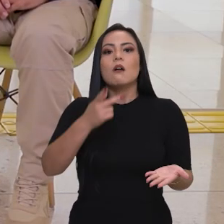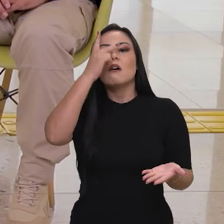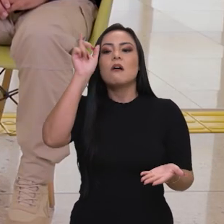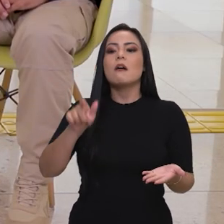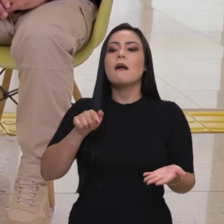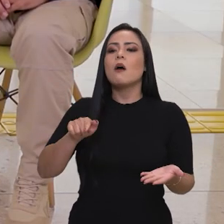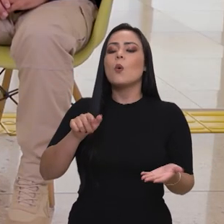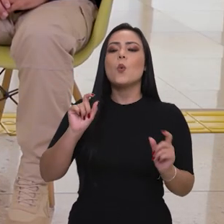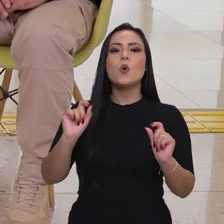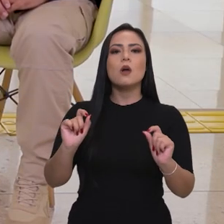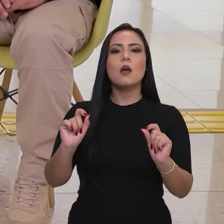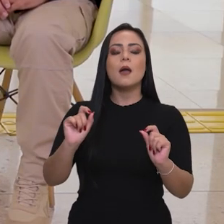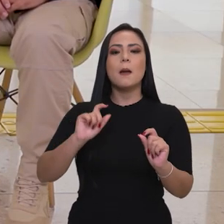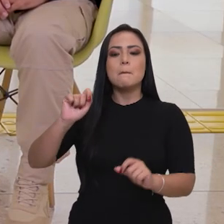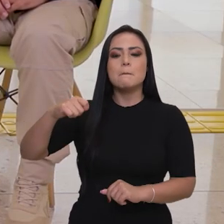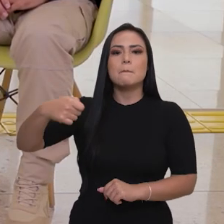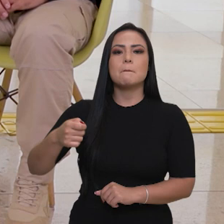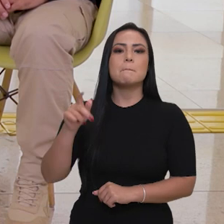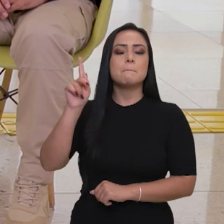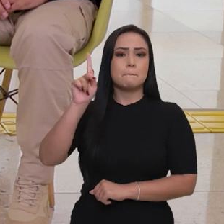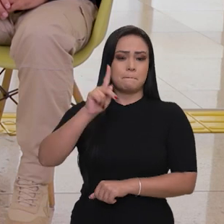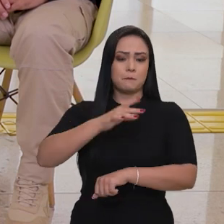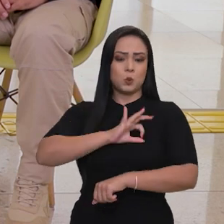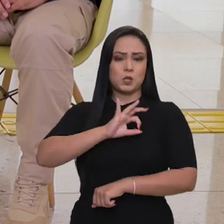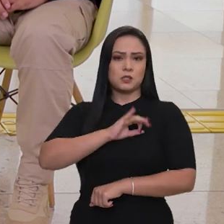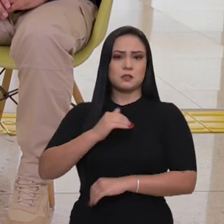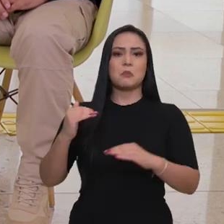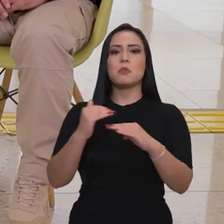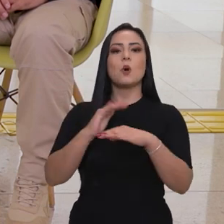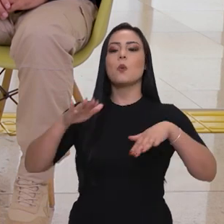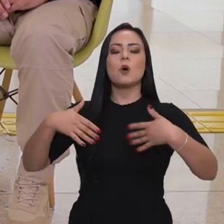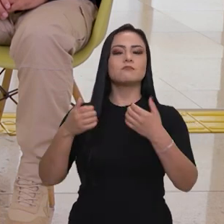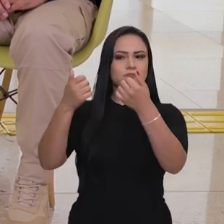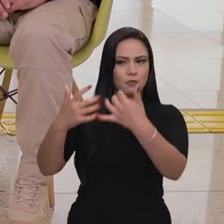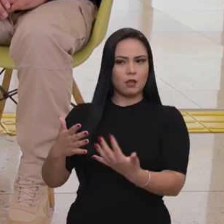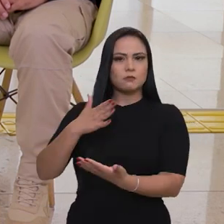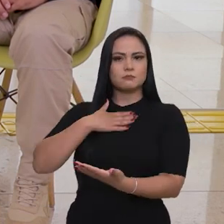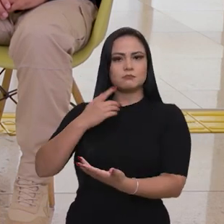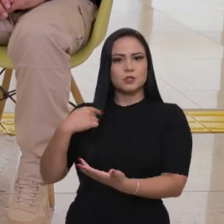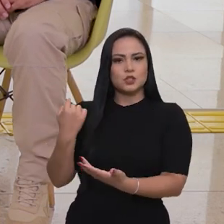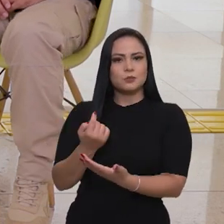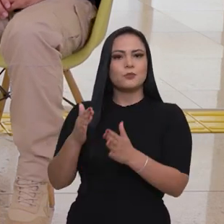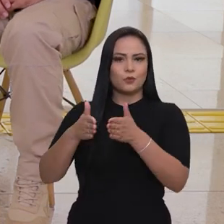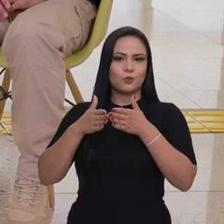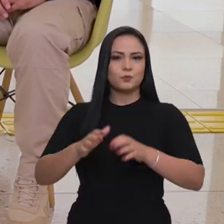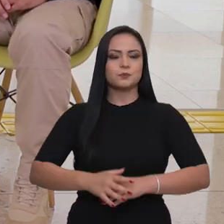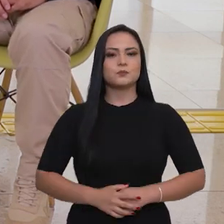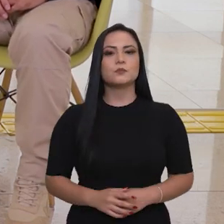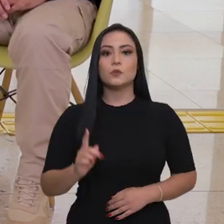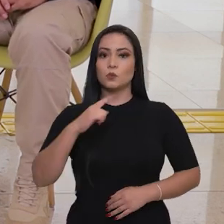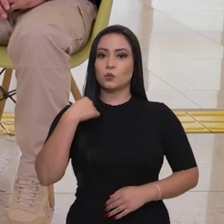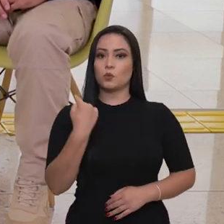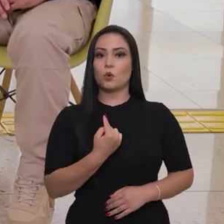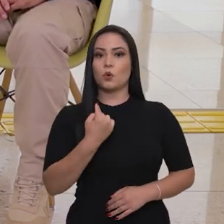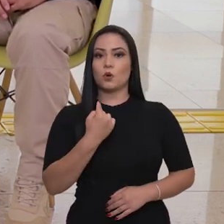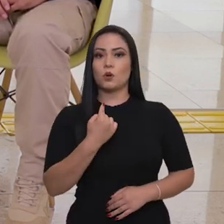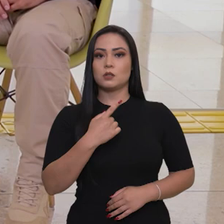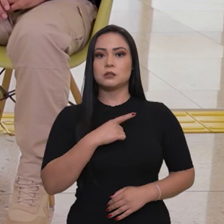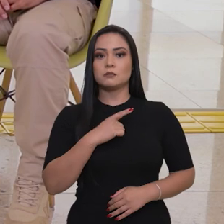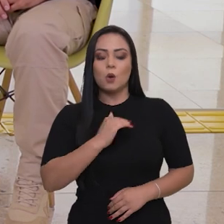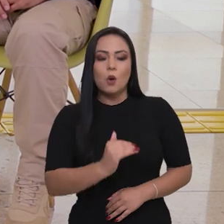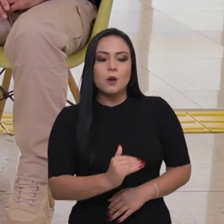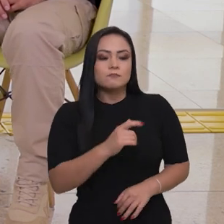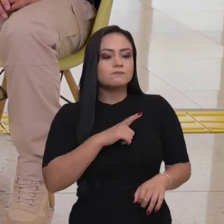Quem é hoje a Polícia Rodoviária Federal e qual a importância dela? Dá um contexto para a gente, por favor. Nós, na verdade,